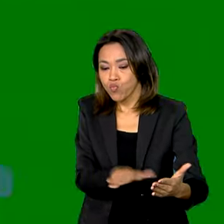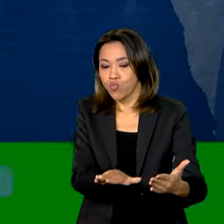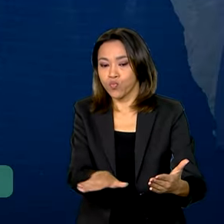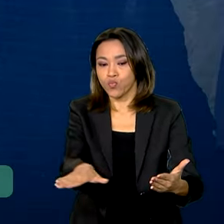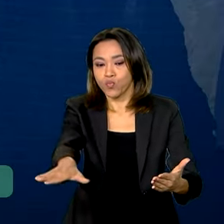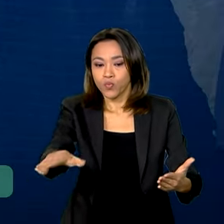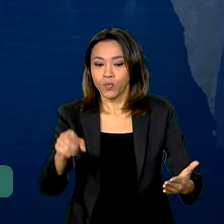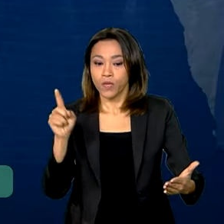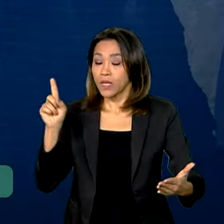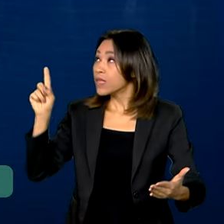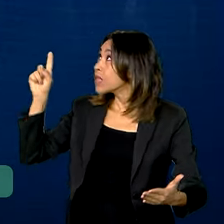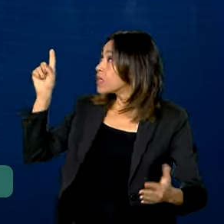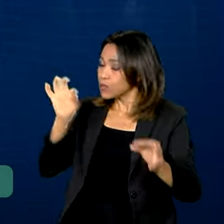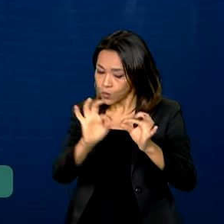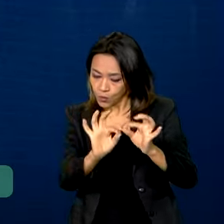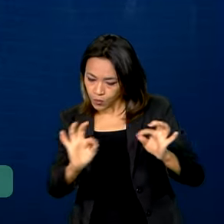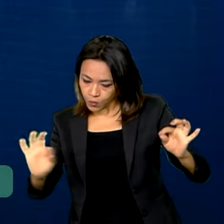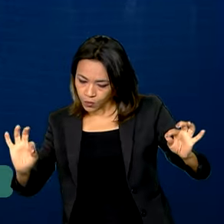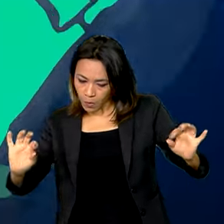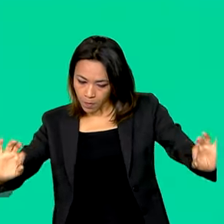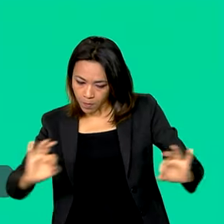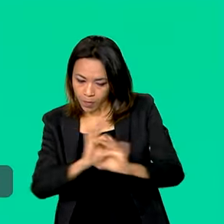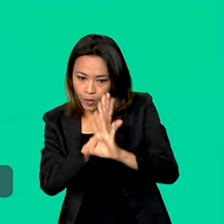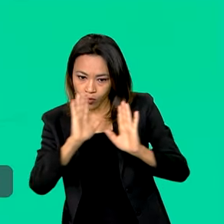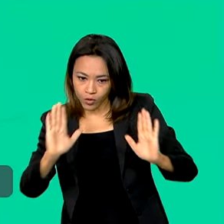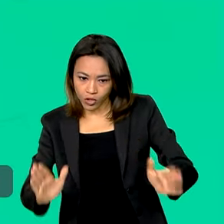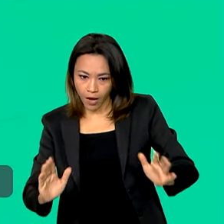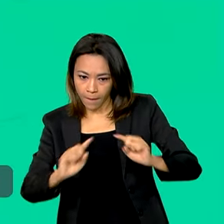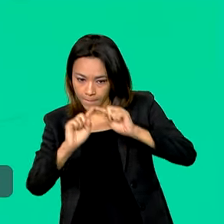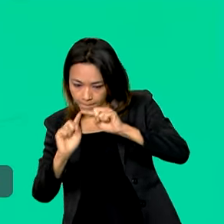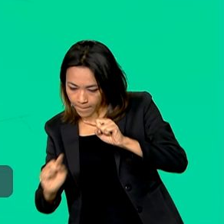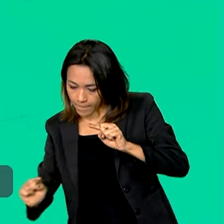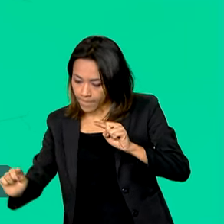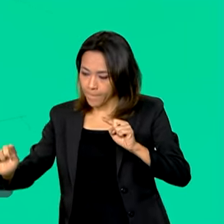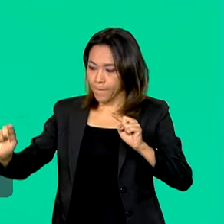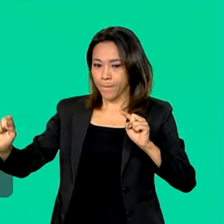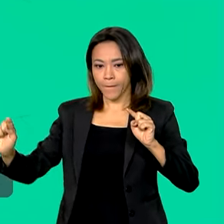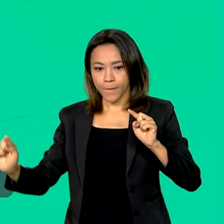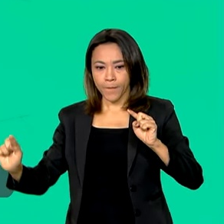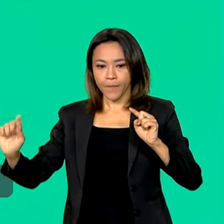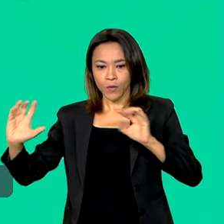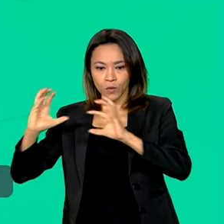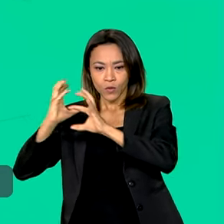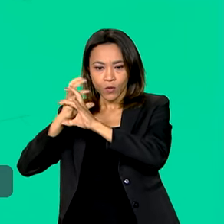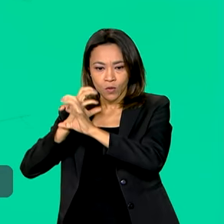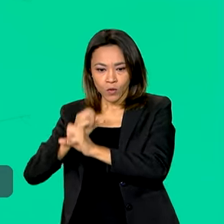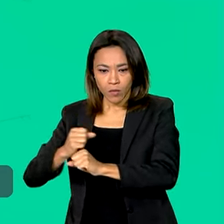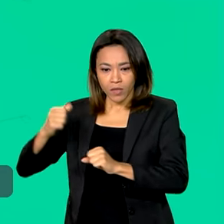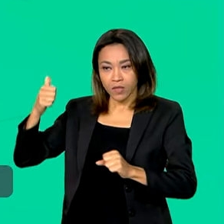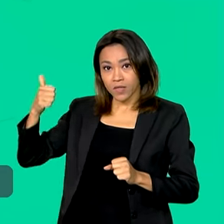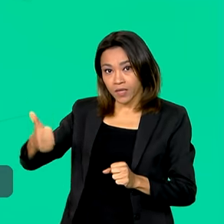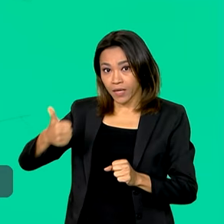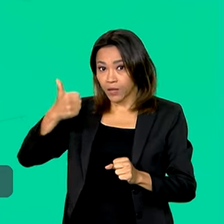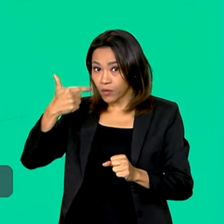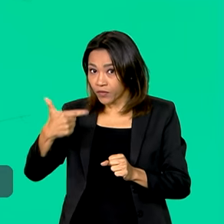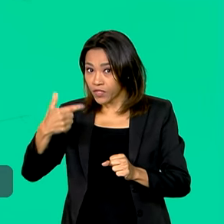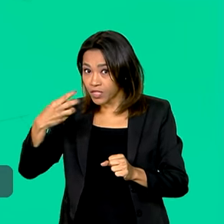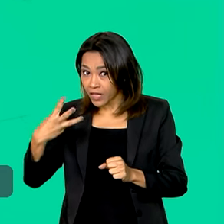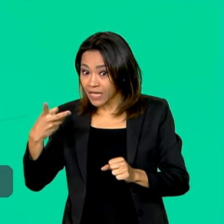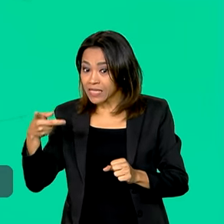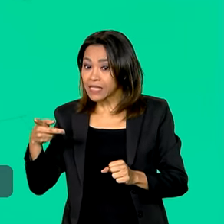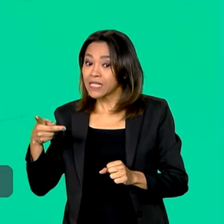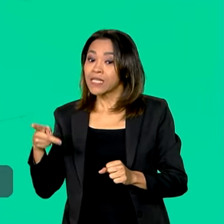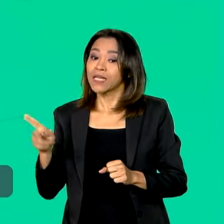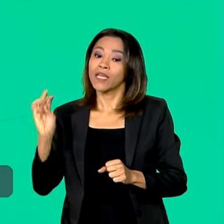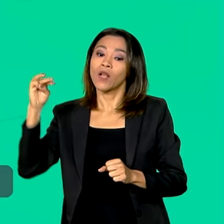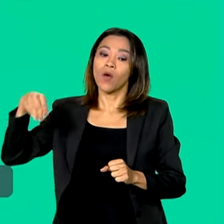primeiros trechos do canal já foram concluídos. Somam 123 quilômetros de extensão e levam água a mais